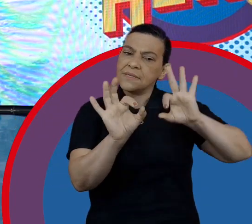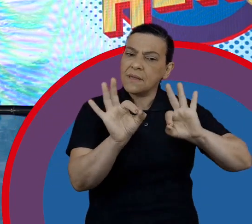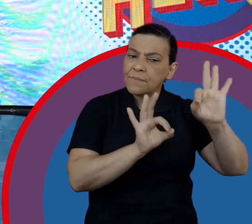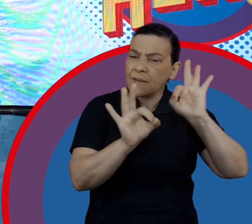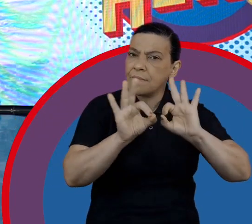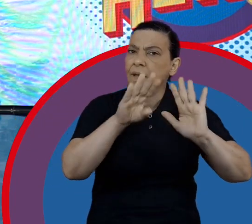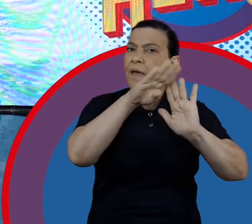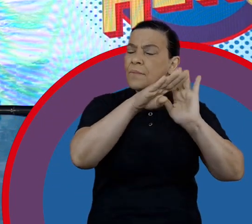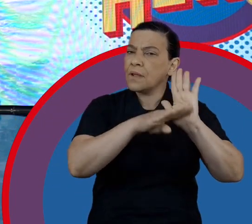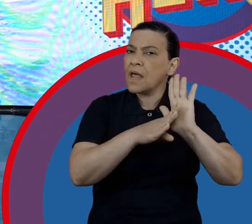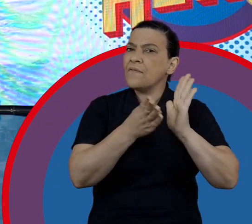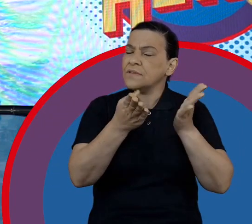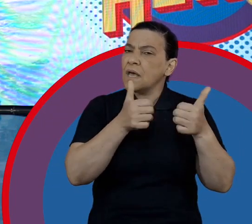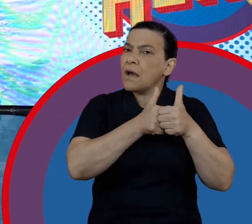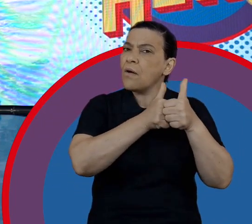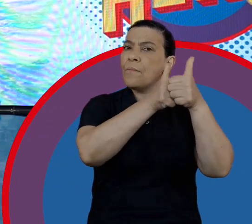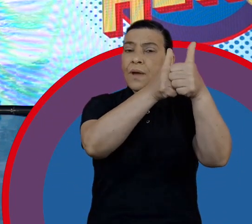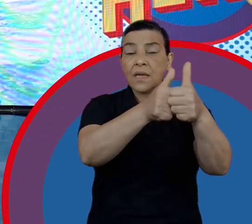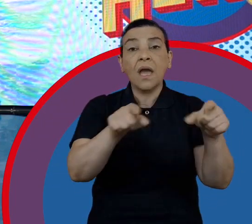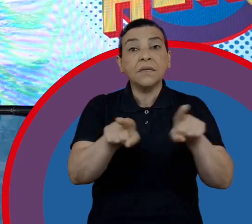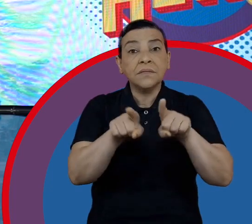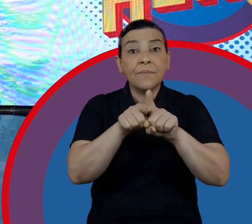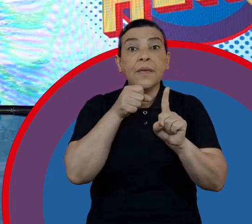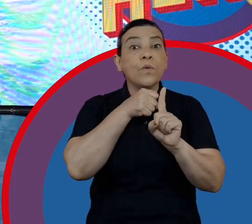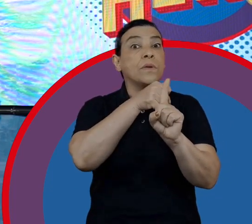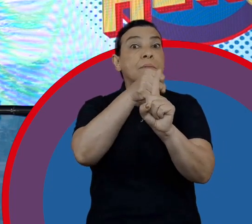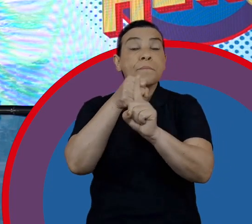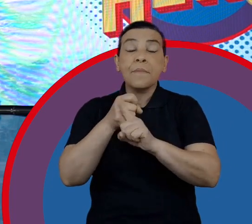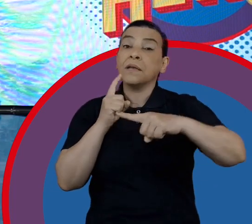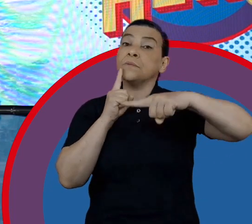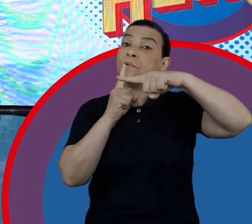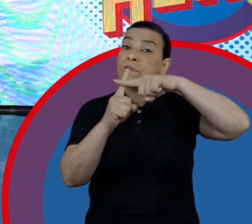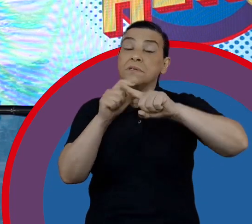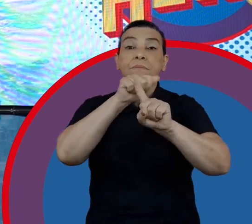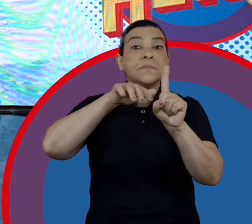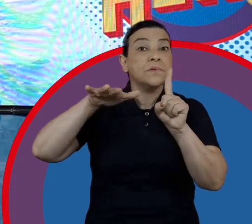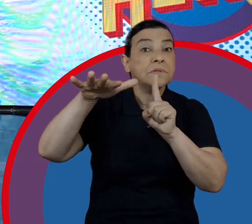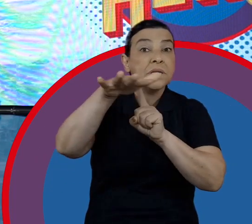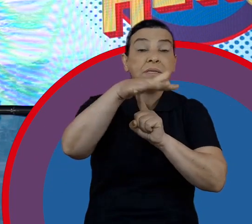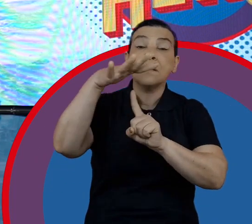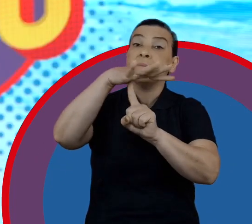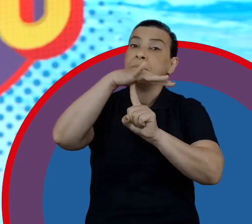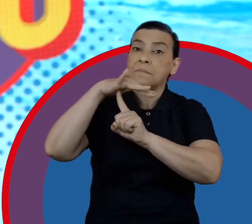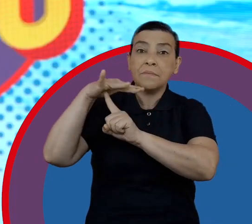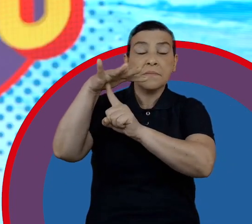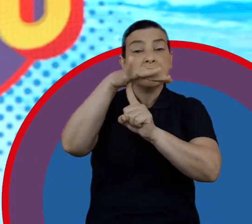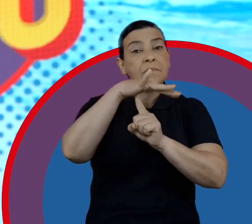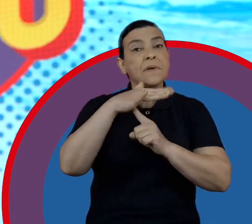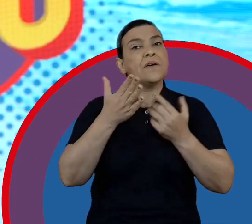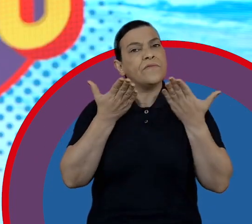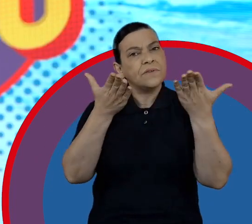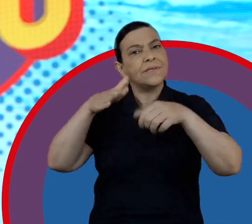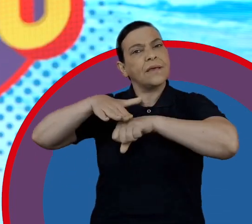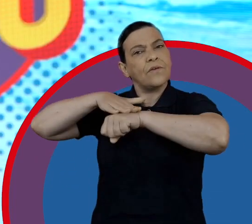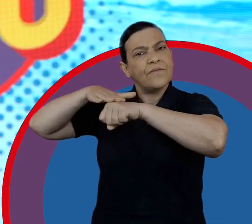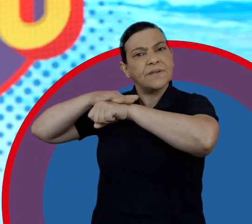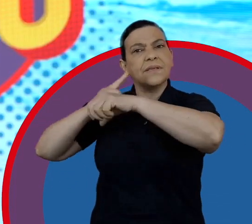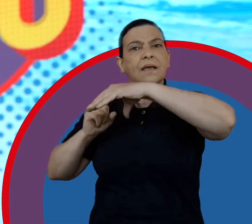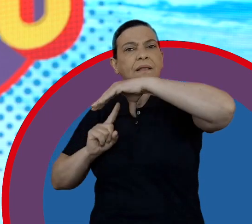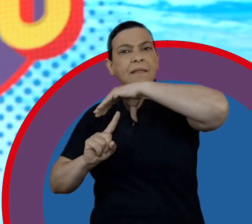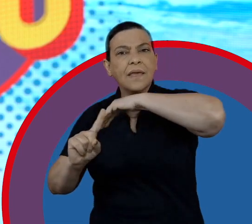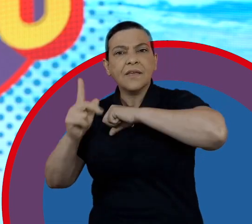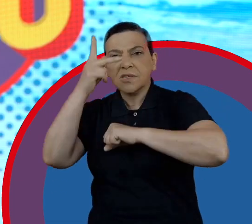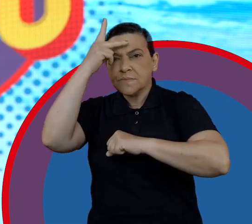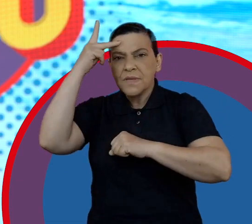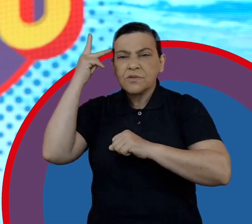companhia faz e o impacto positivo que a gente está trazendo para a sociedade, para o meio ambiente, e interagir com o cliente,